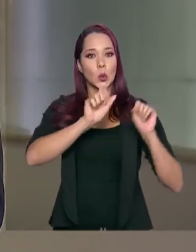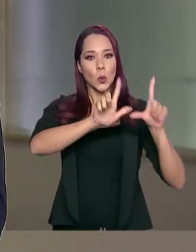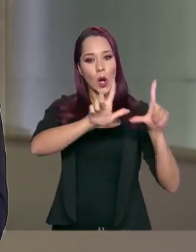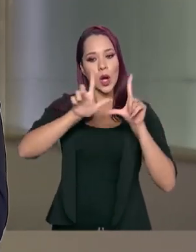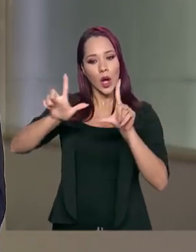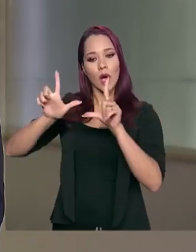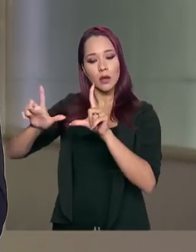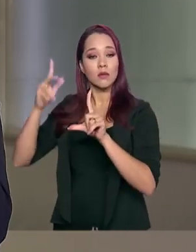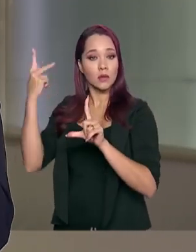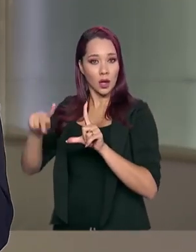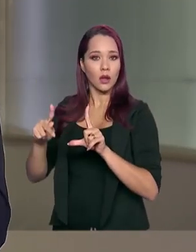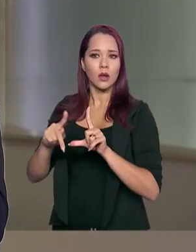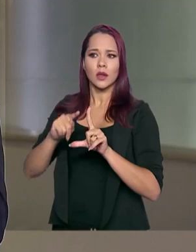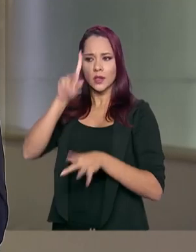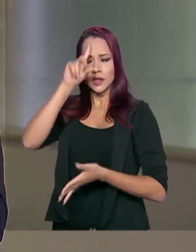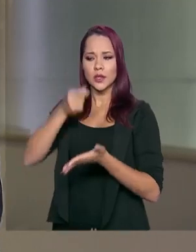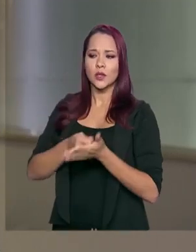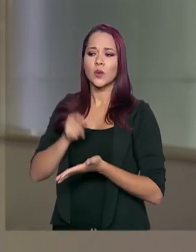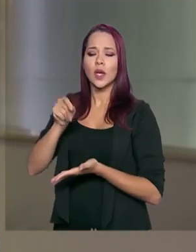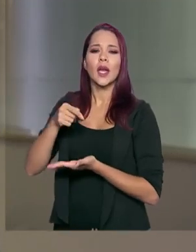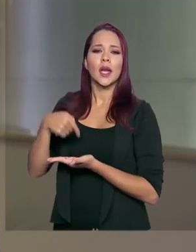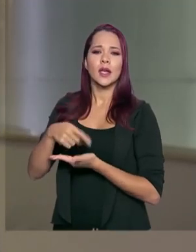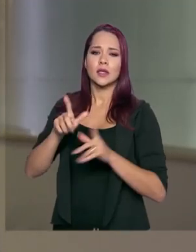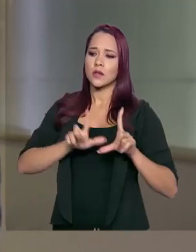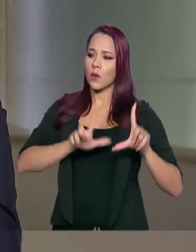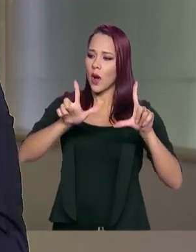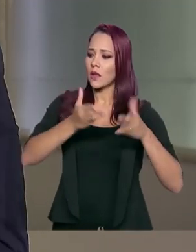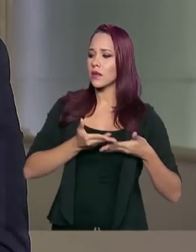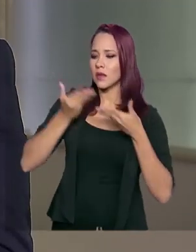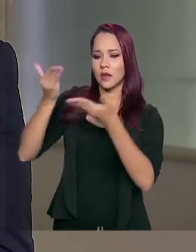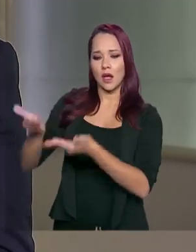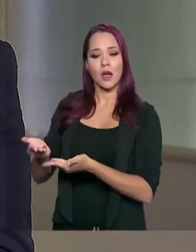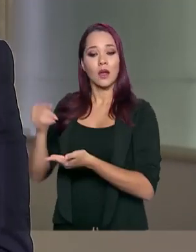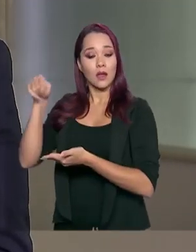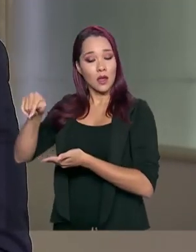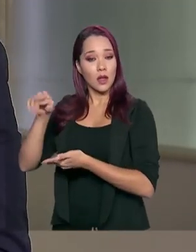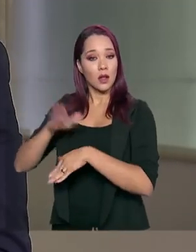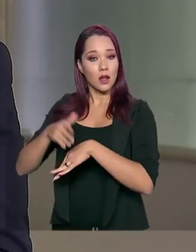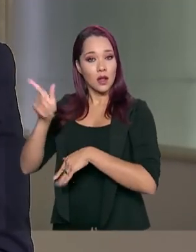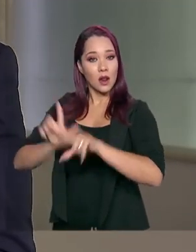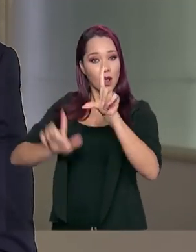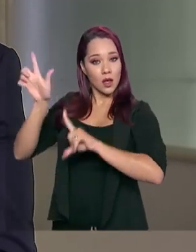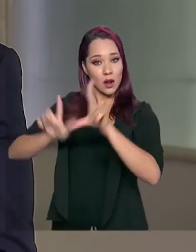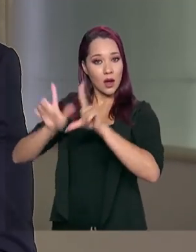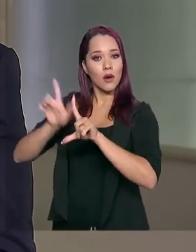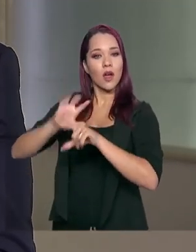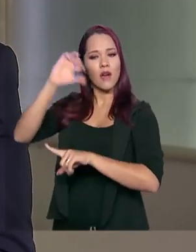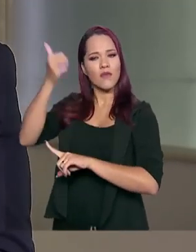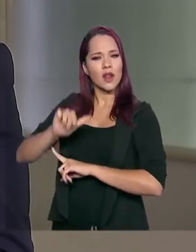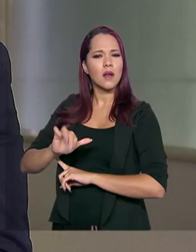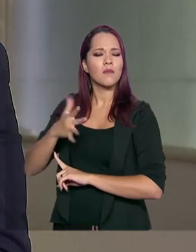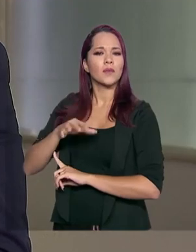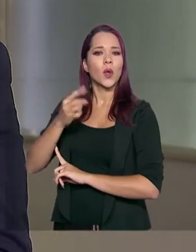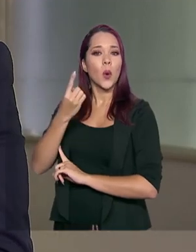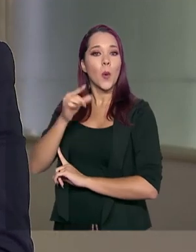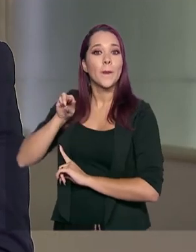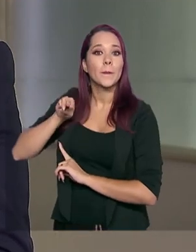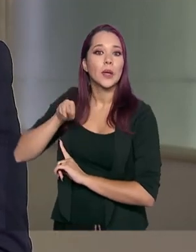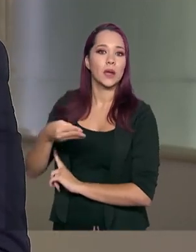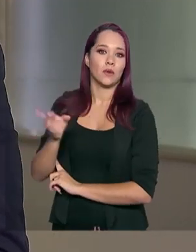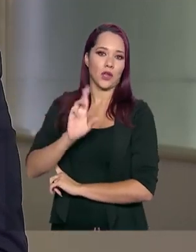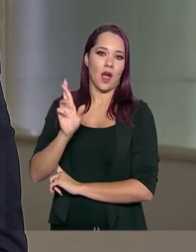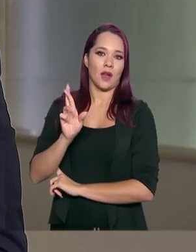e tomamos a iniciativa de entregar esses quadros a ele para que ele faça o leilão dessas obras que estão avaliadas em aproximadamente um milhão de reais.